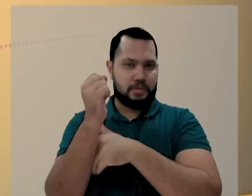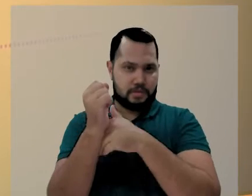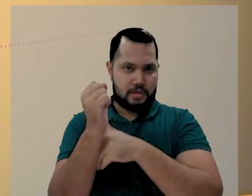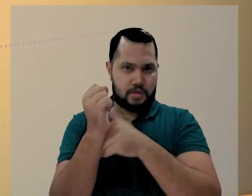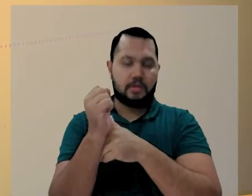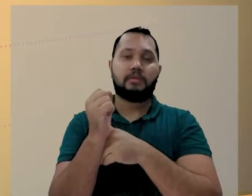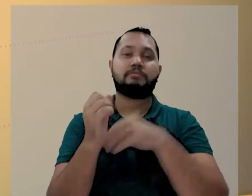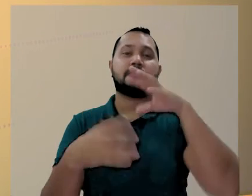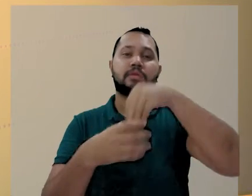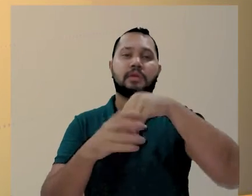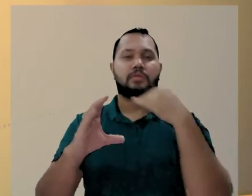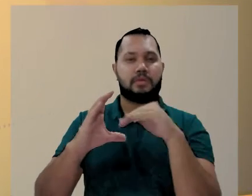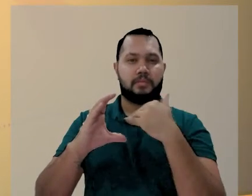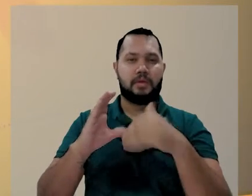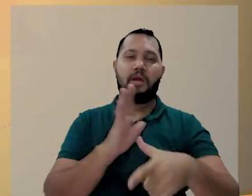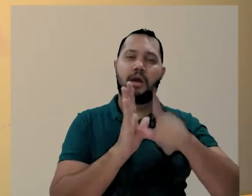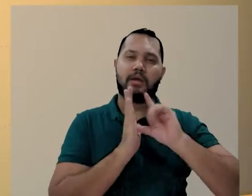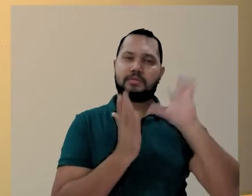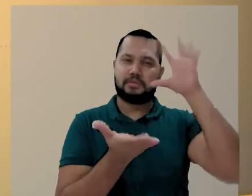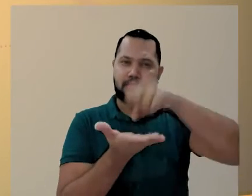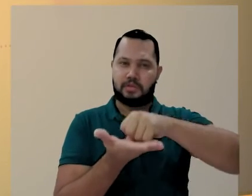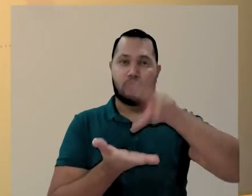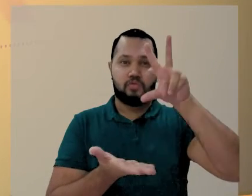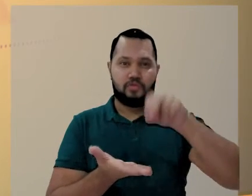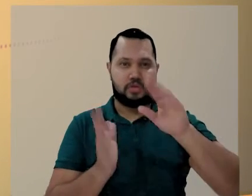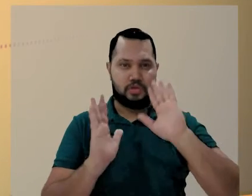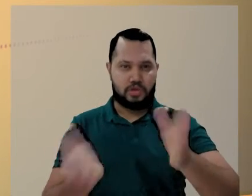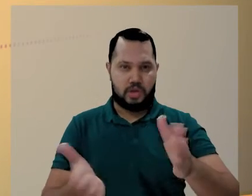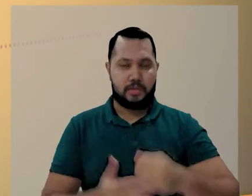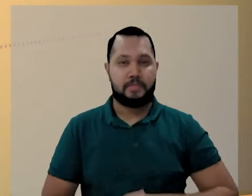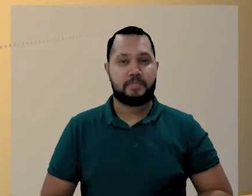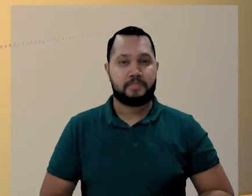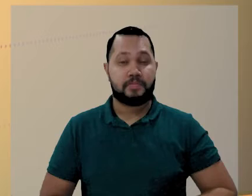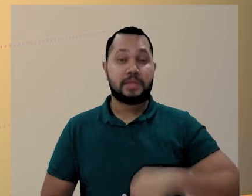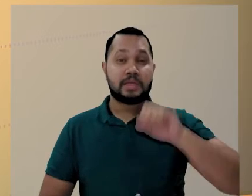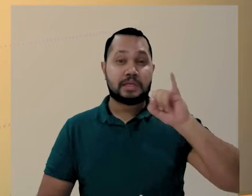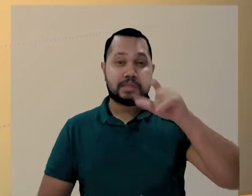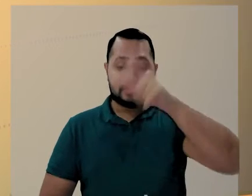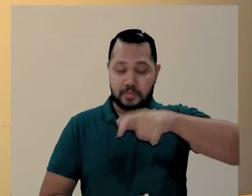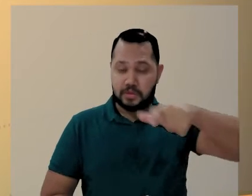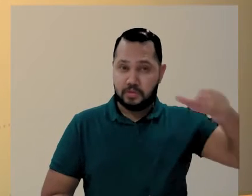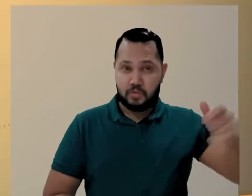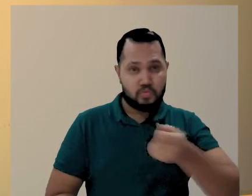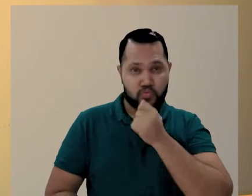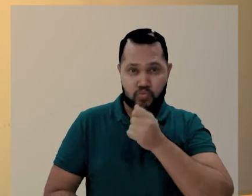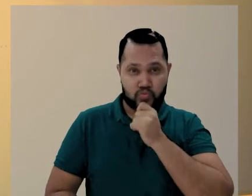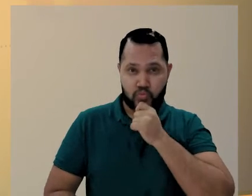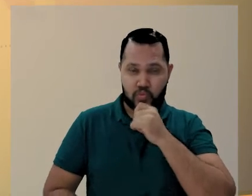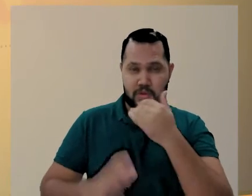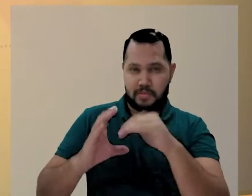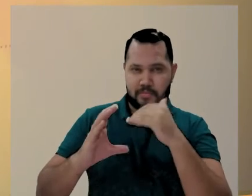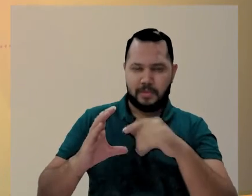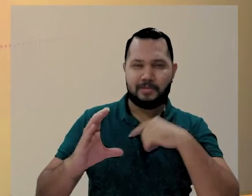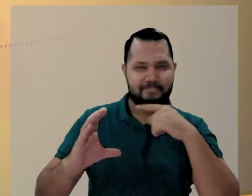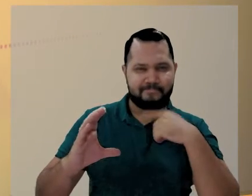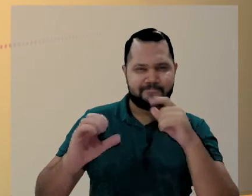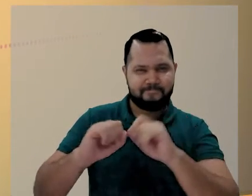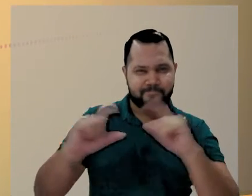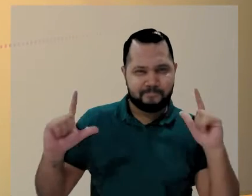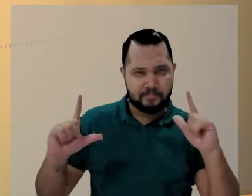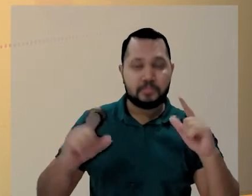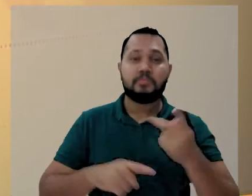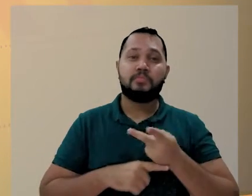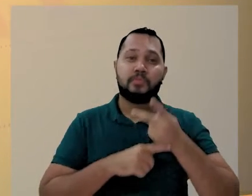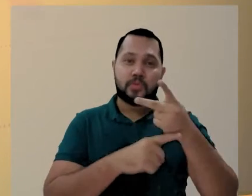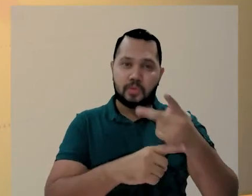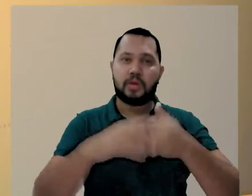que será enviada para o e-mail cadastrado na UFAM. O participante que não tem acesso ao e-mail cadastrado